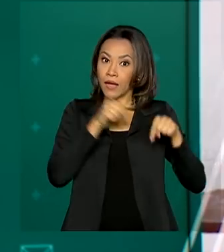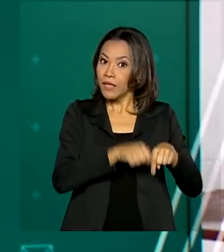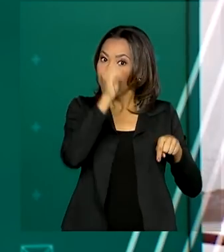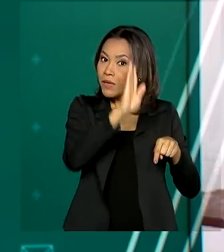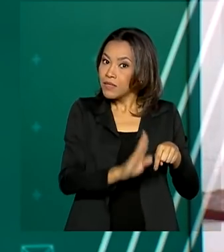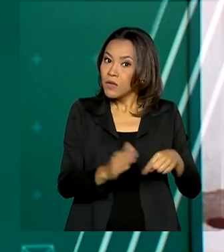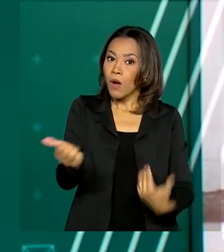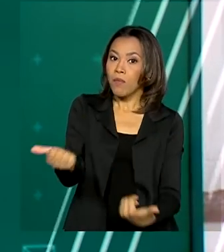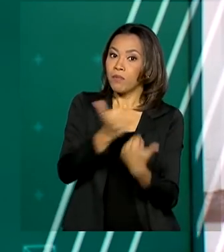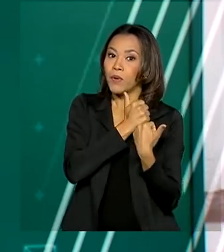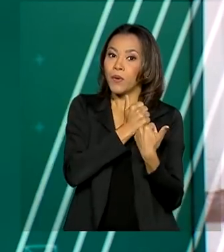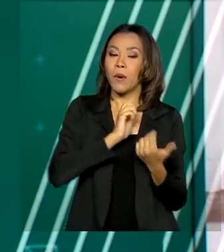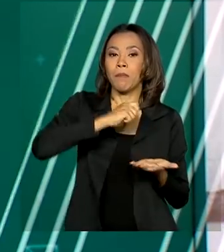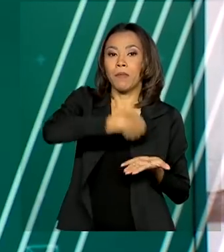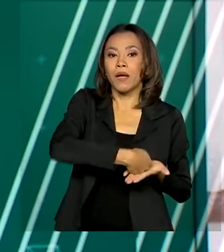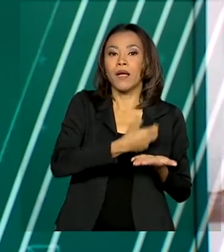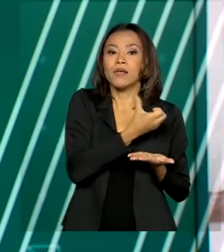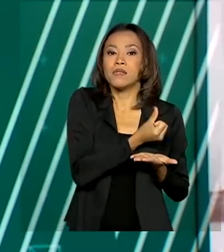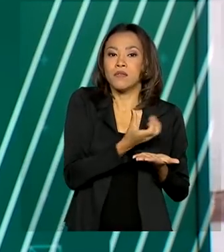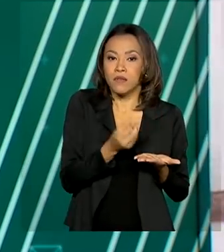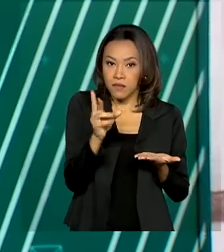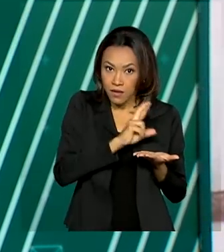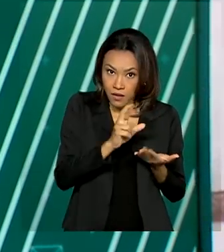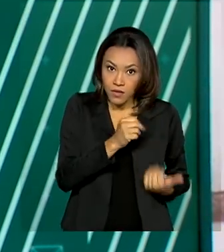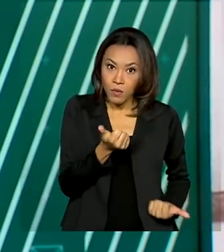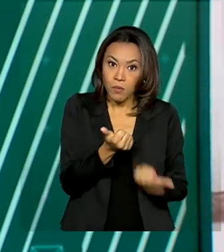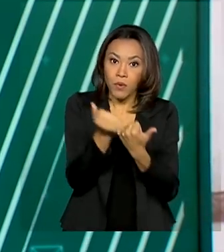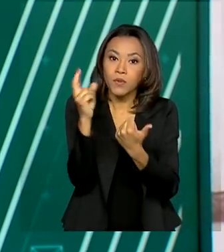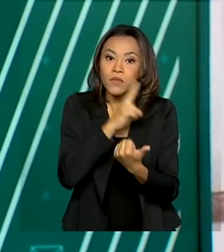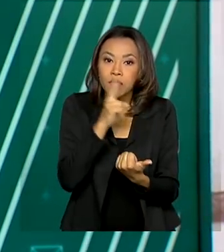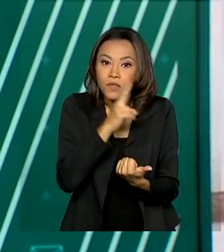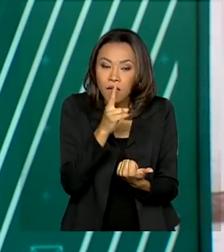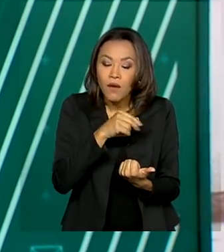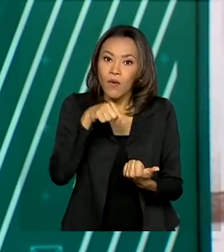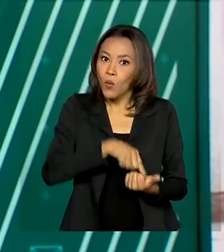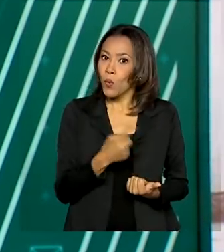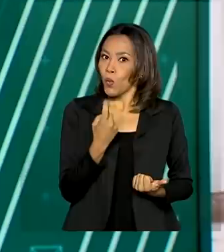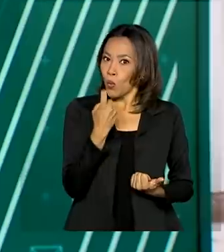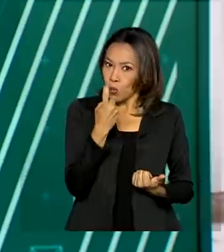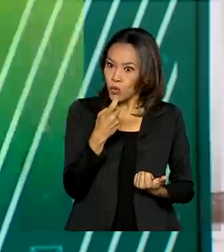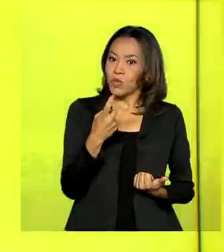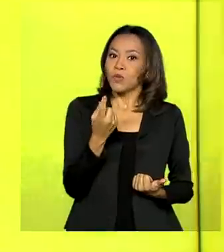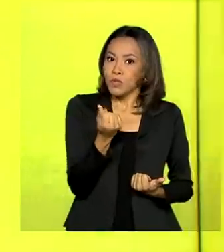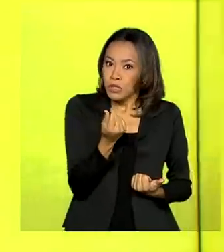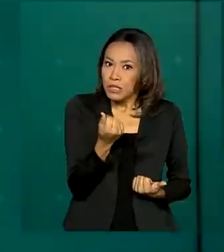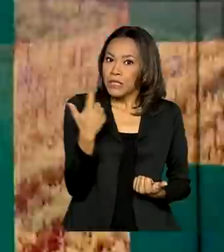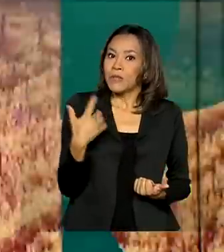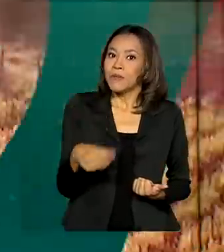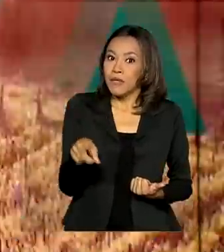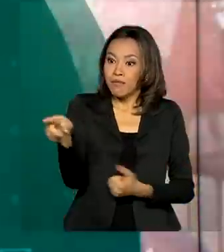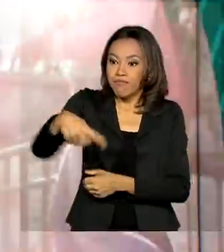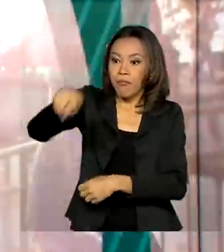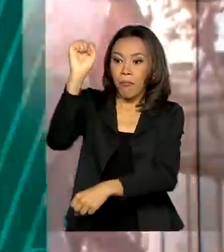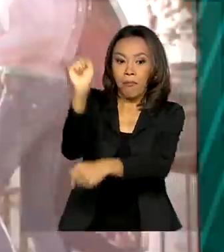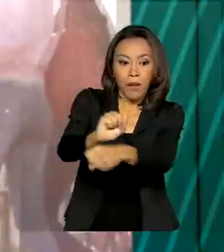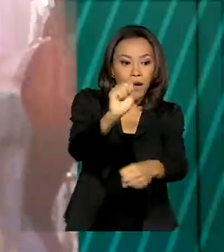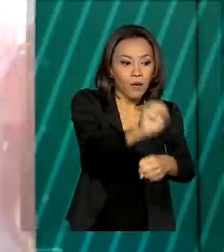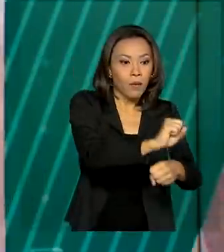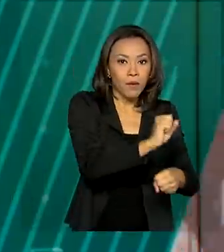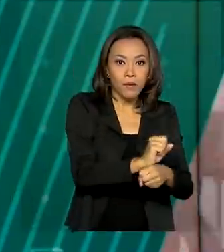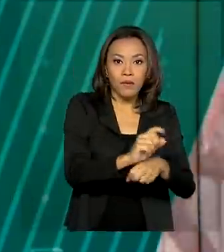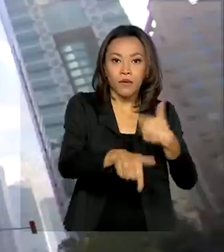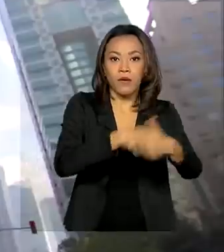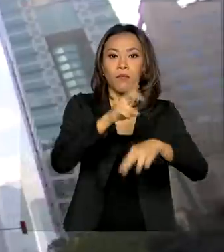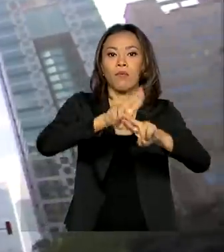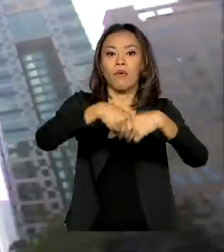pagar os R$ de auxílio emergencial, única receita para muita gente que parou de trabalhar por causa da pandemia.